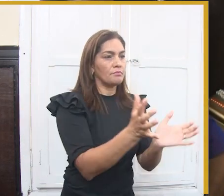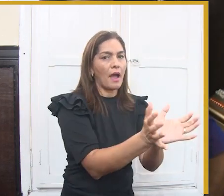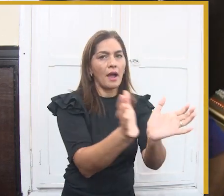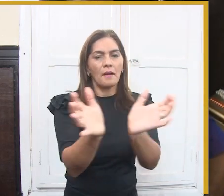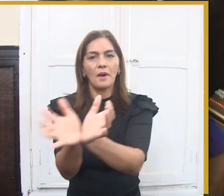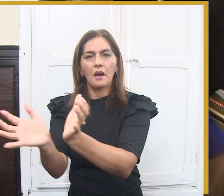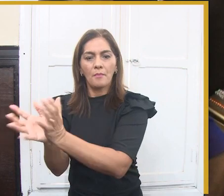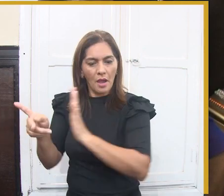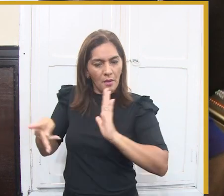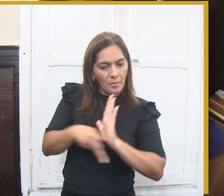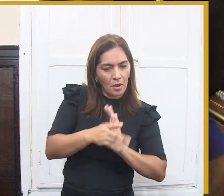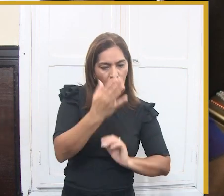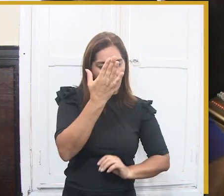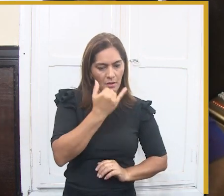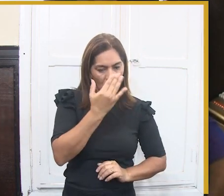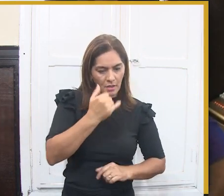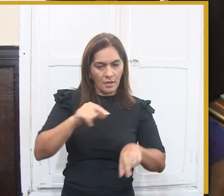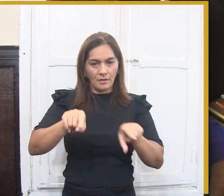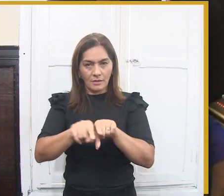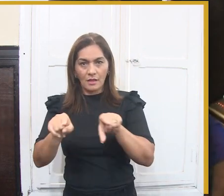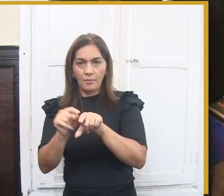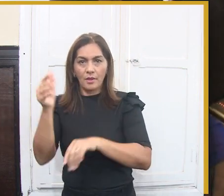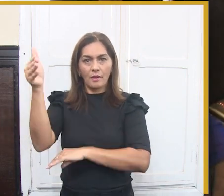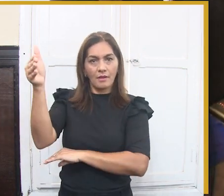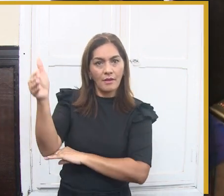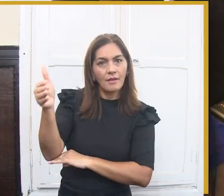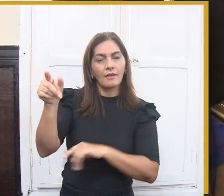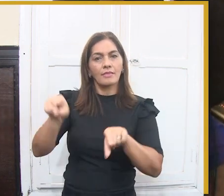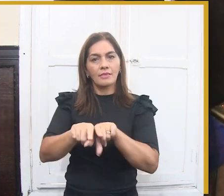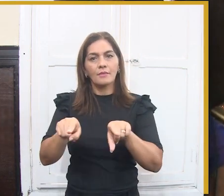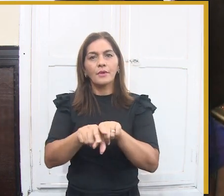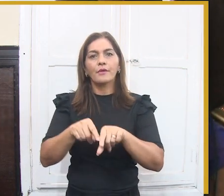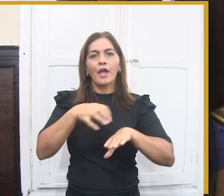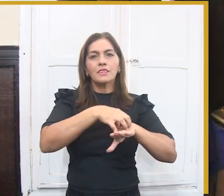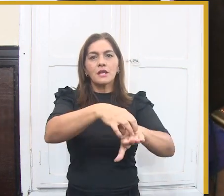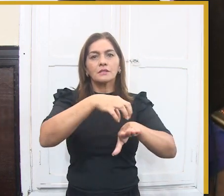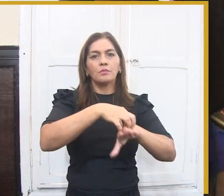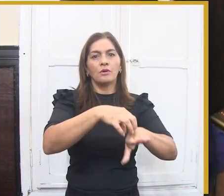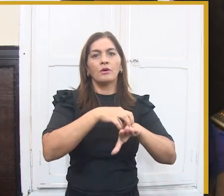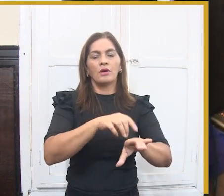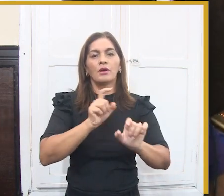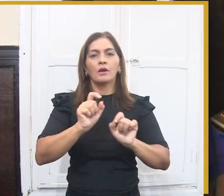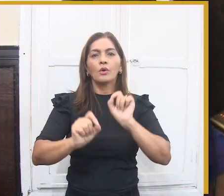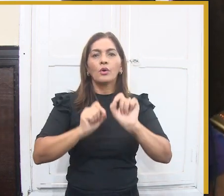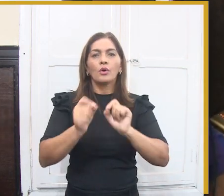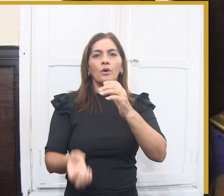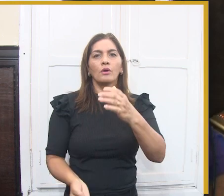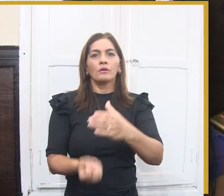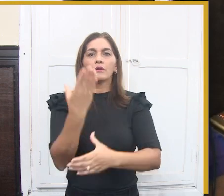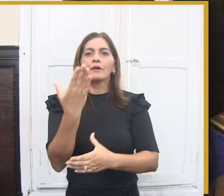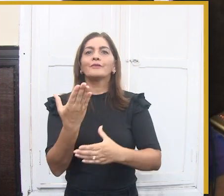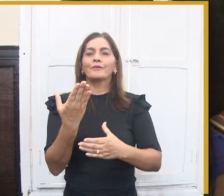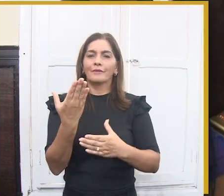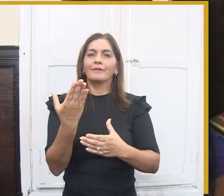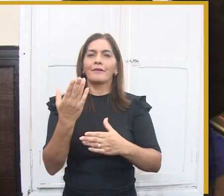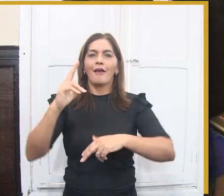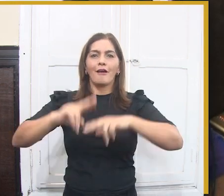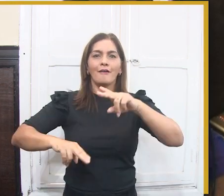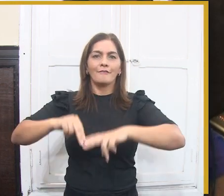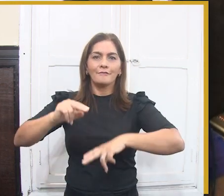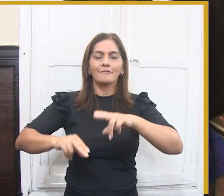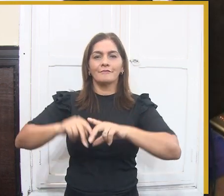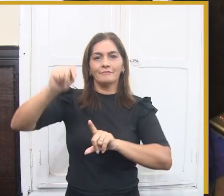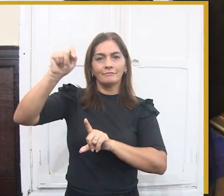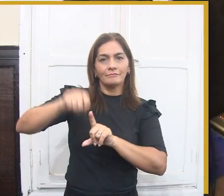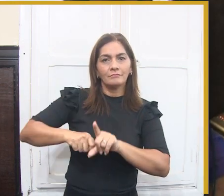eventos, hotelarias, serviços, como táxis, motoristas de aplicativo, toda a